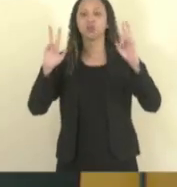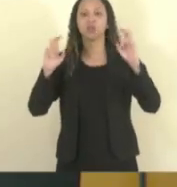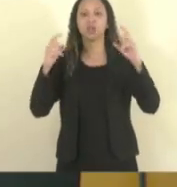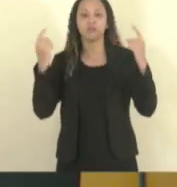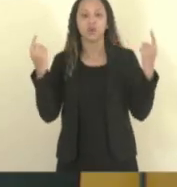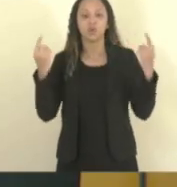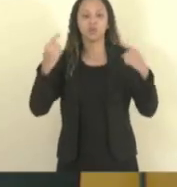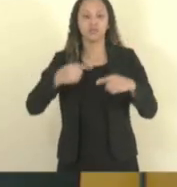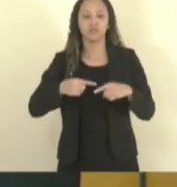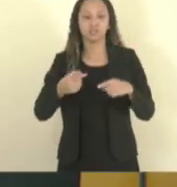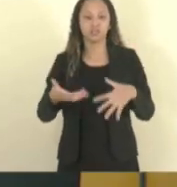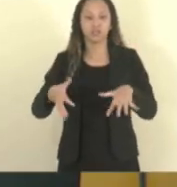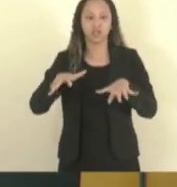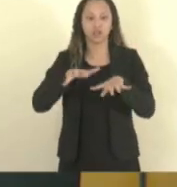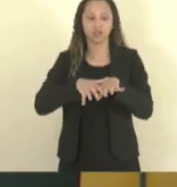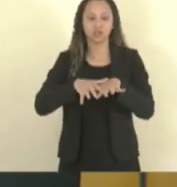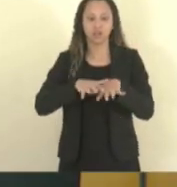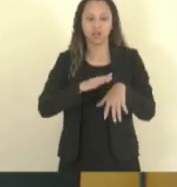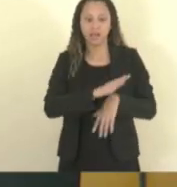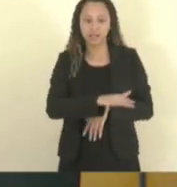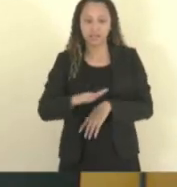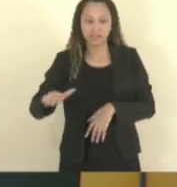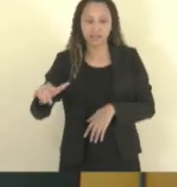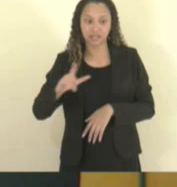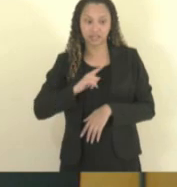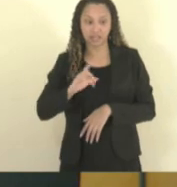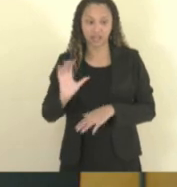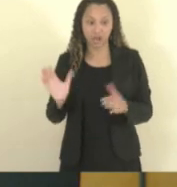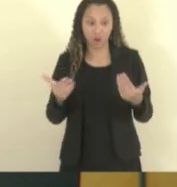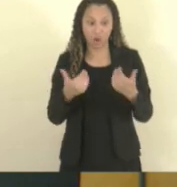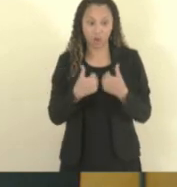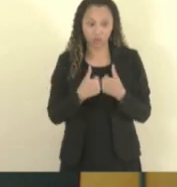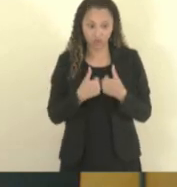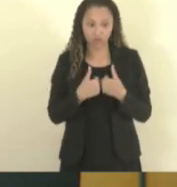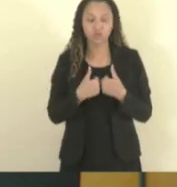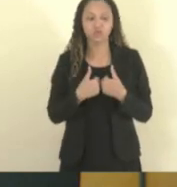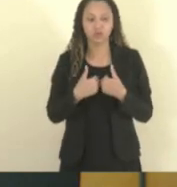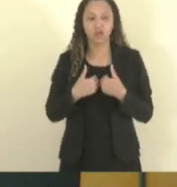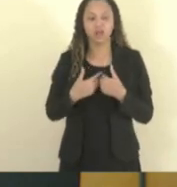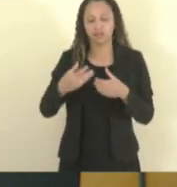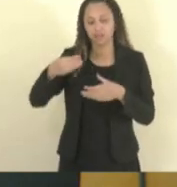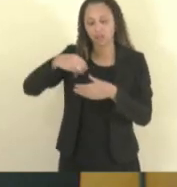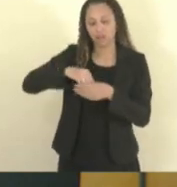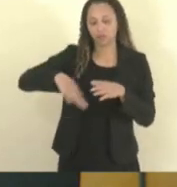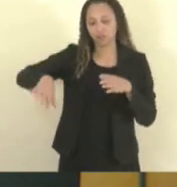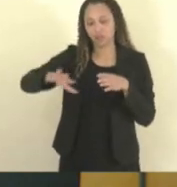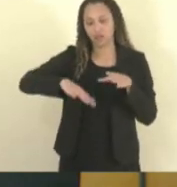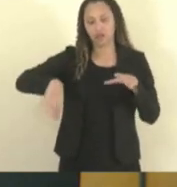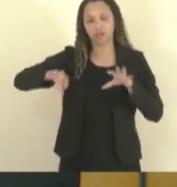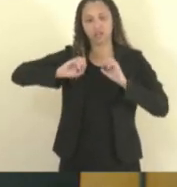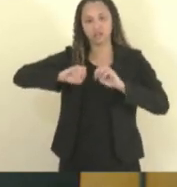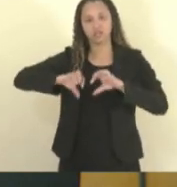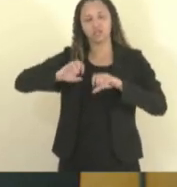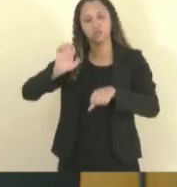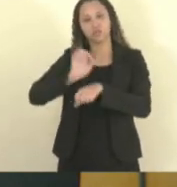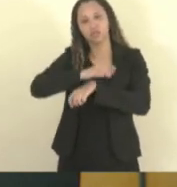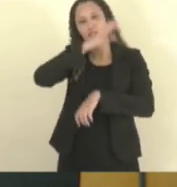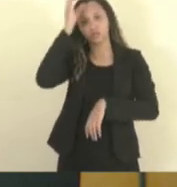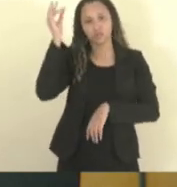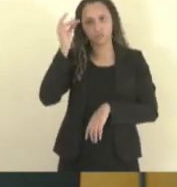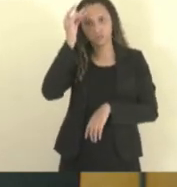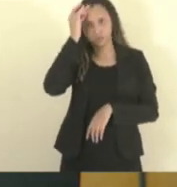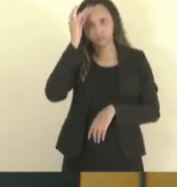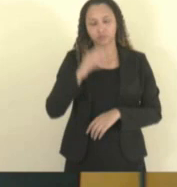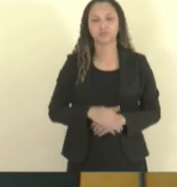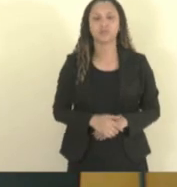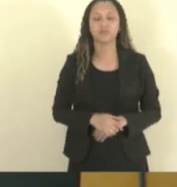desafios na inclusão das crianças com autismo na educação no Estado do Espírito Santo. Foi uma solicitação do nosso